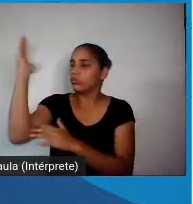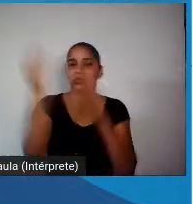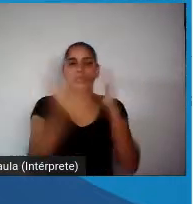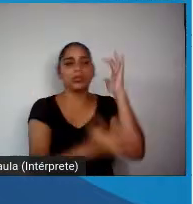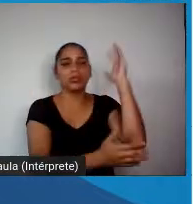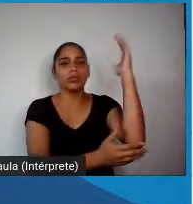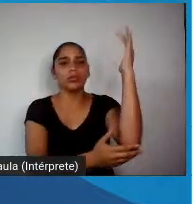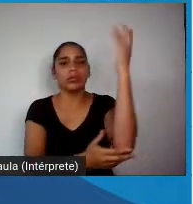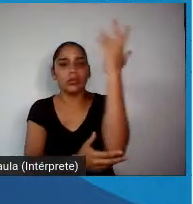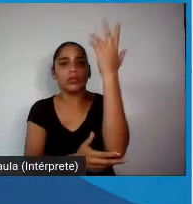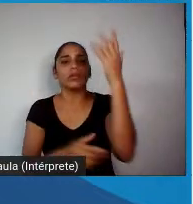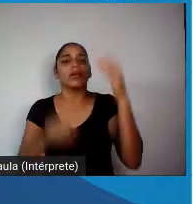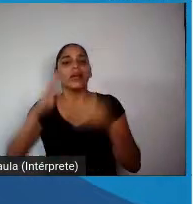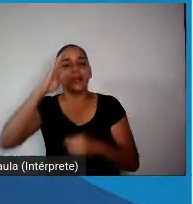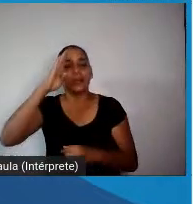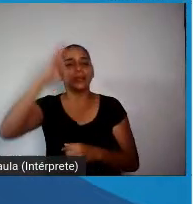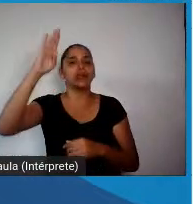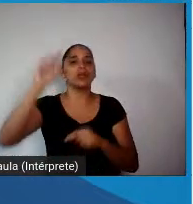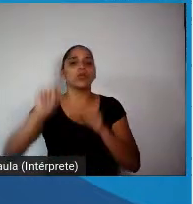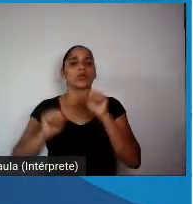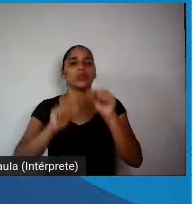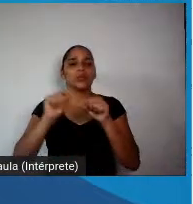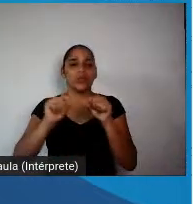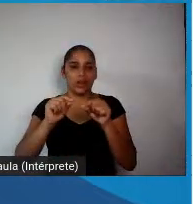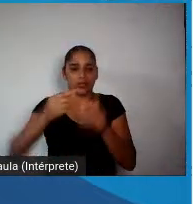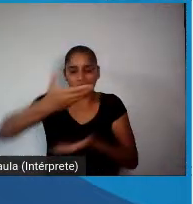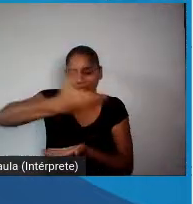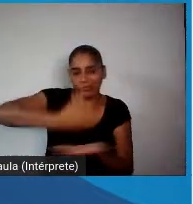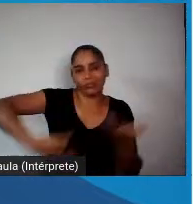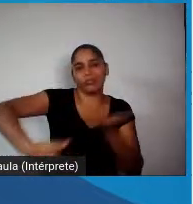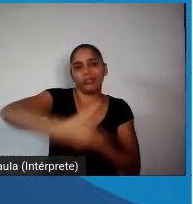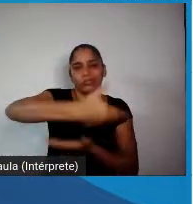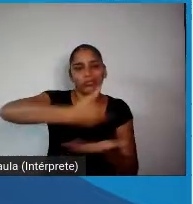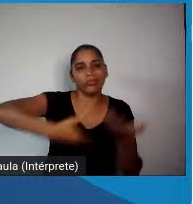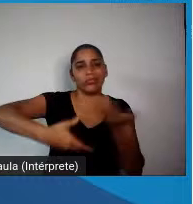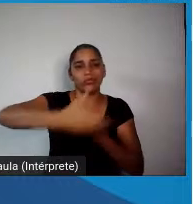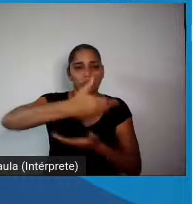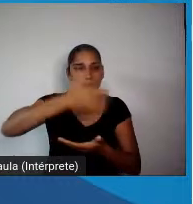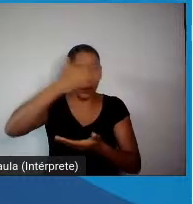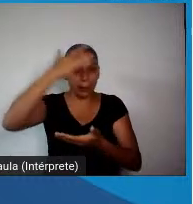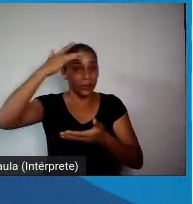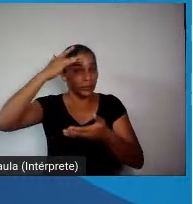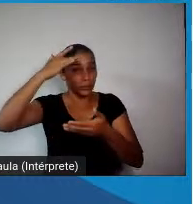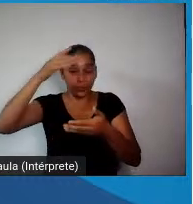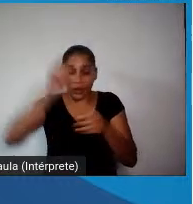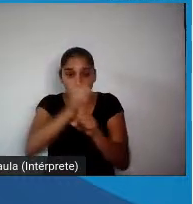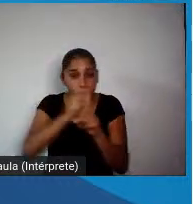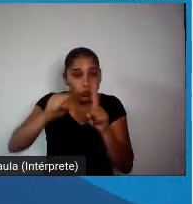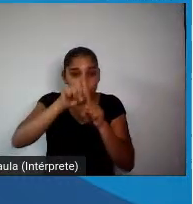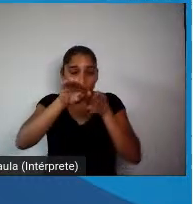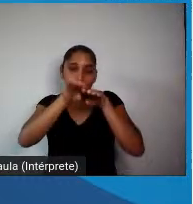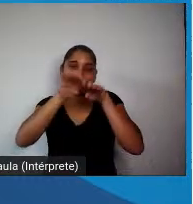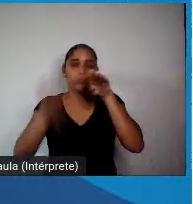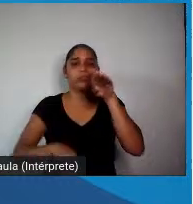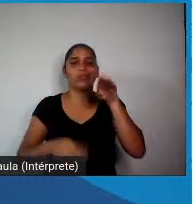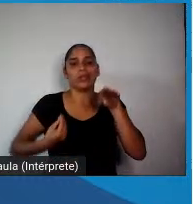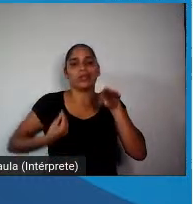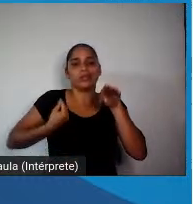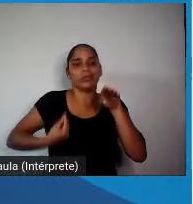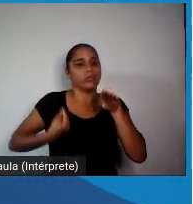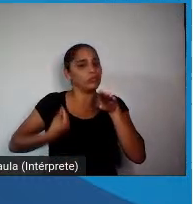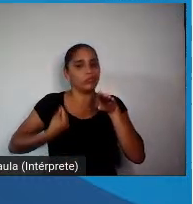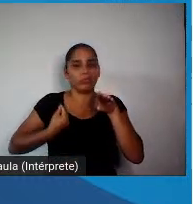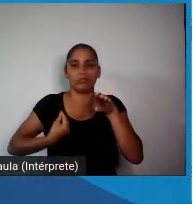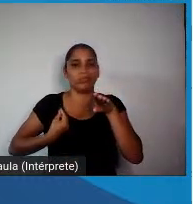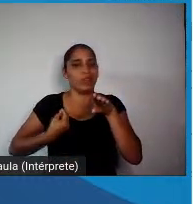principalmente com o outro, com essa desigualdade social que nós estamos vivendo, ela é